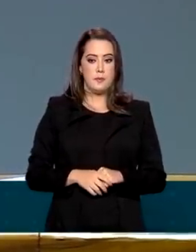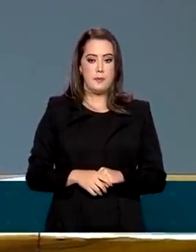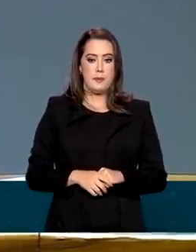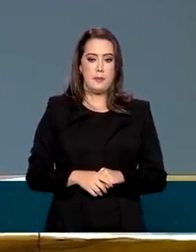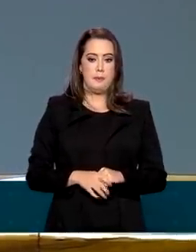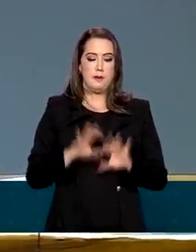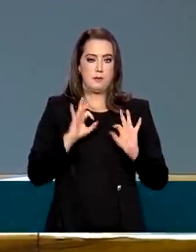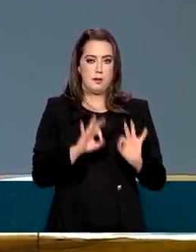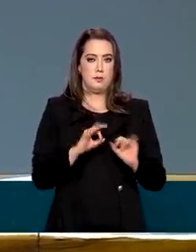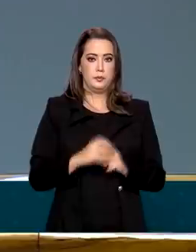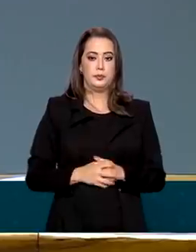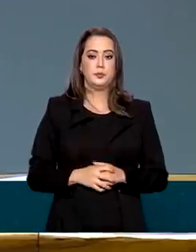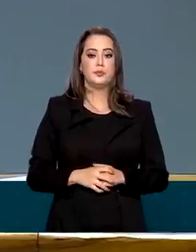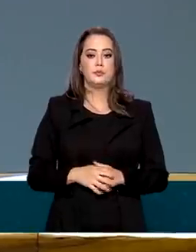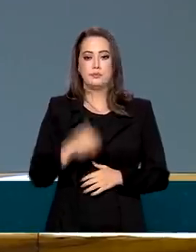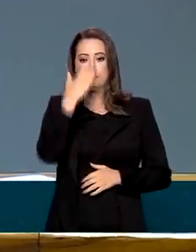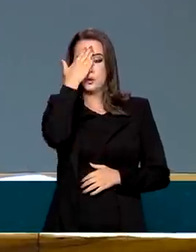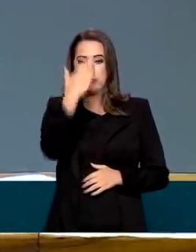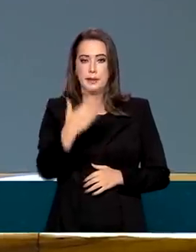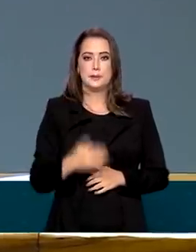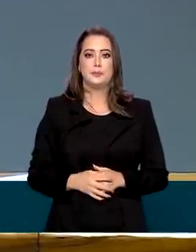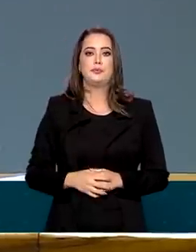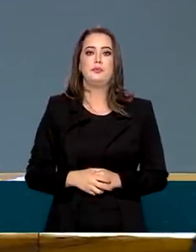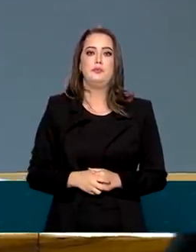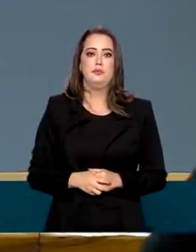Está certo? Obrigado, pessoal.